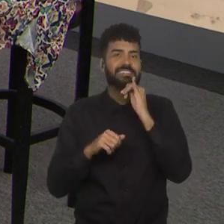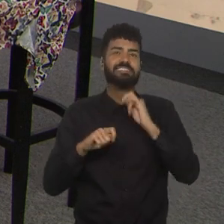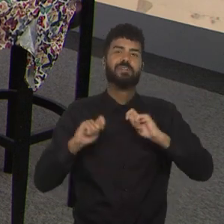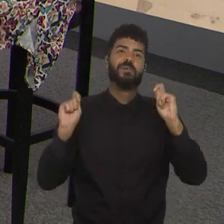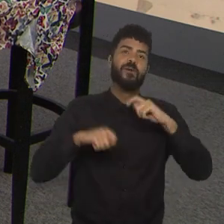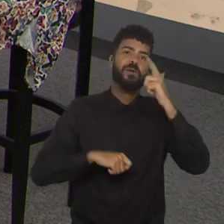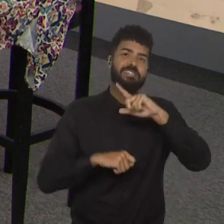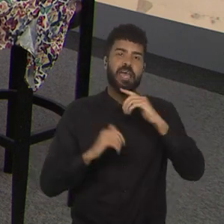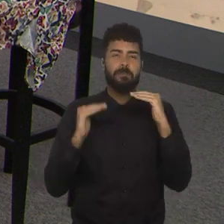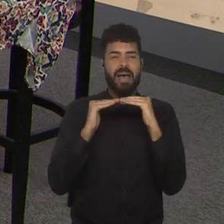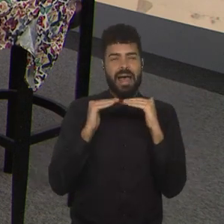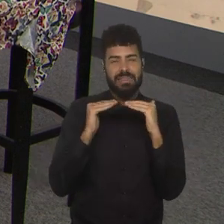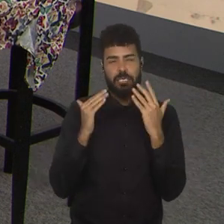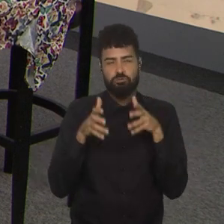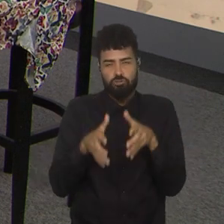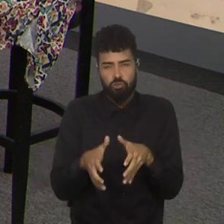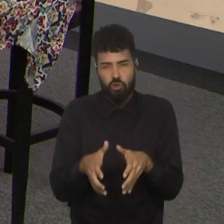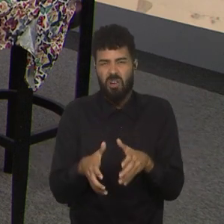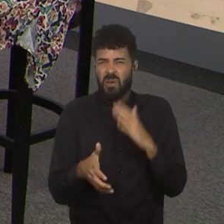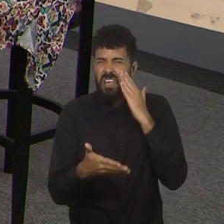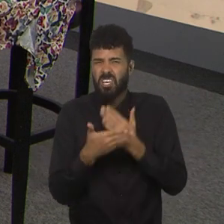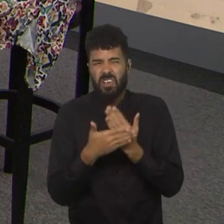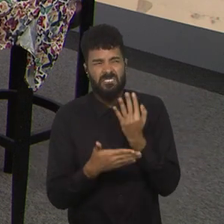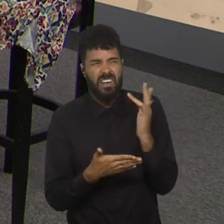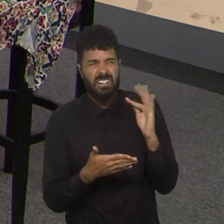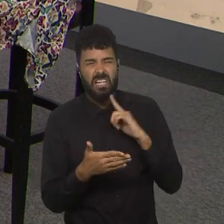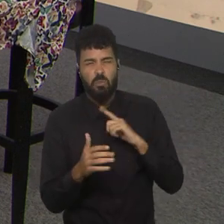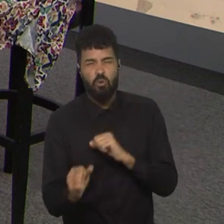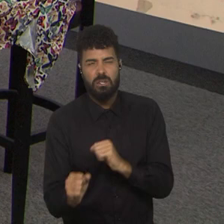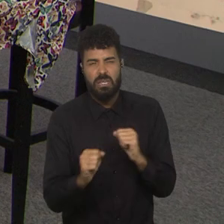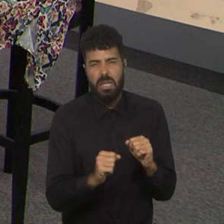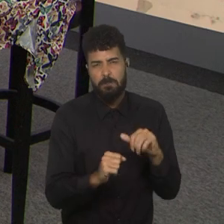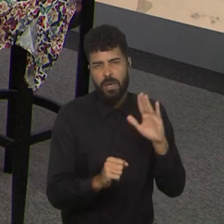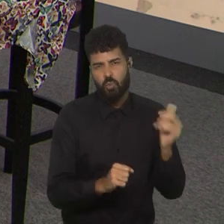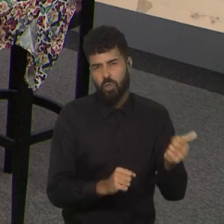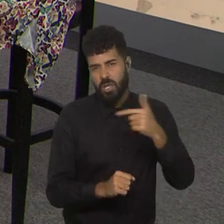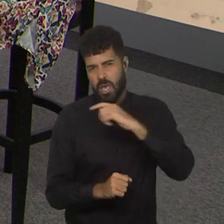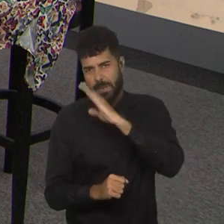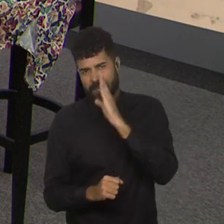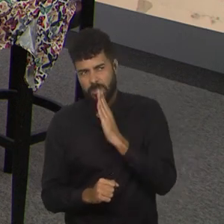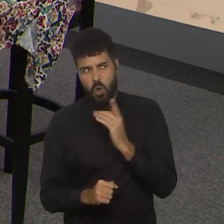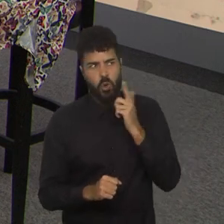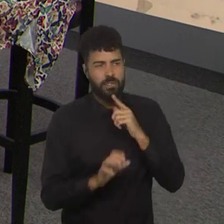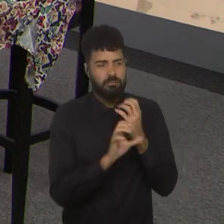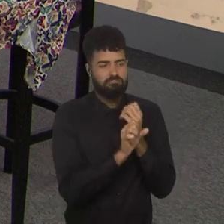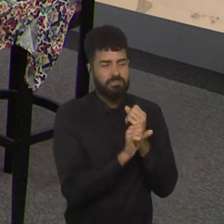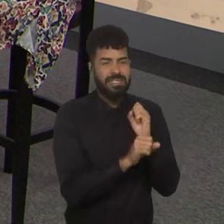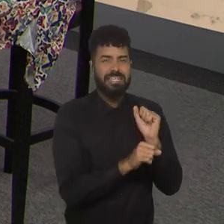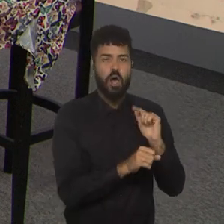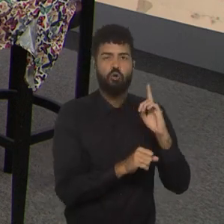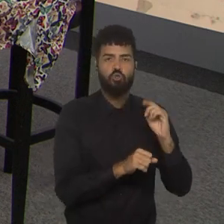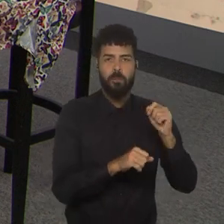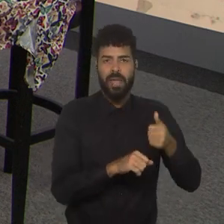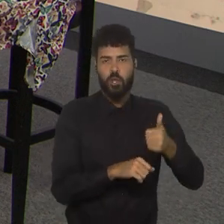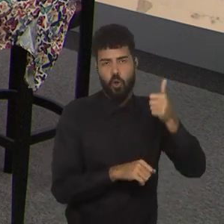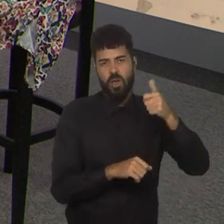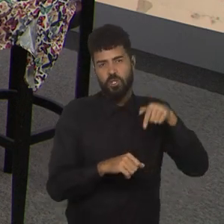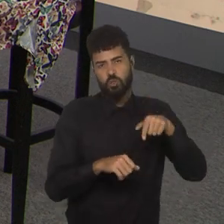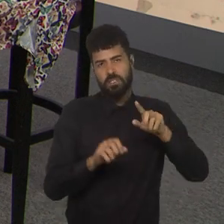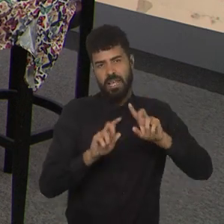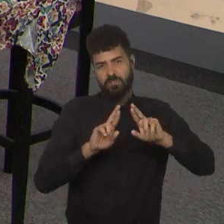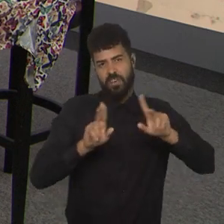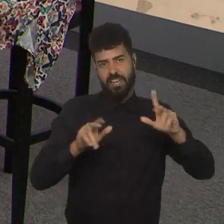consiga, por exemplo, arrancar um empate, eu acho que a França tem um poder, hoje um pouco maior, por exemplo, para construir um saldo melhor nos outros adversários, isso pode fazer diferença,